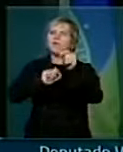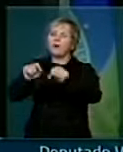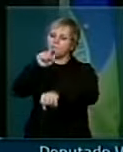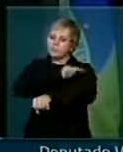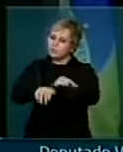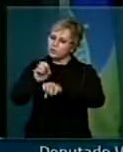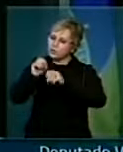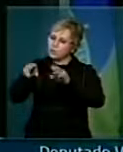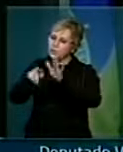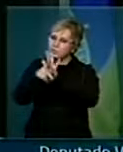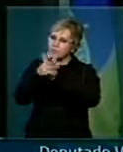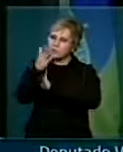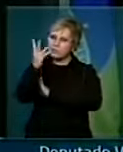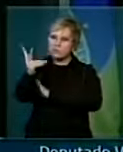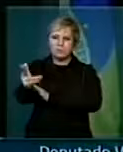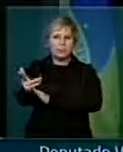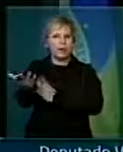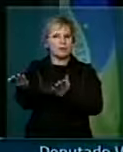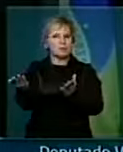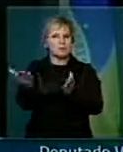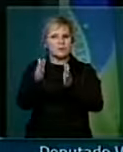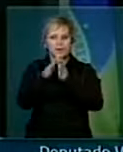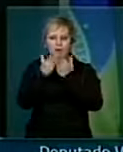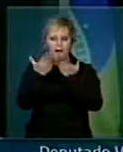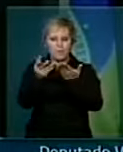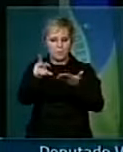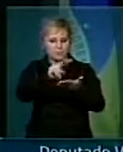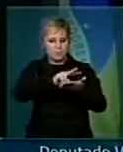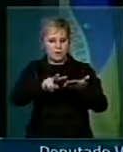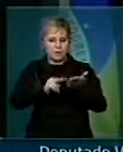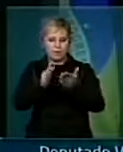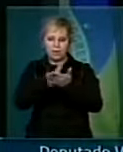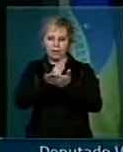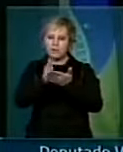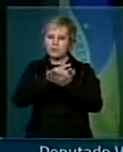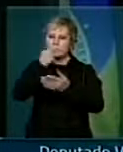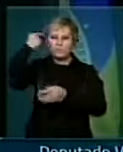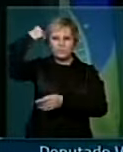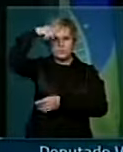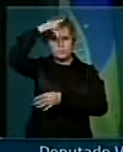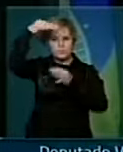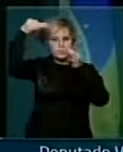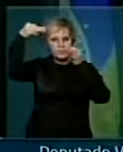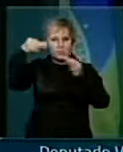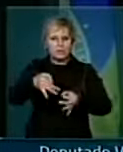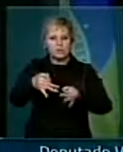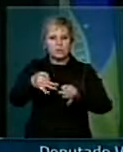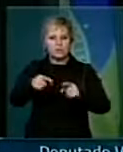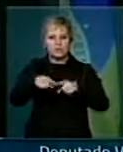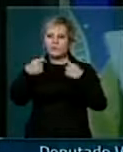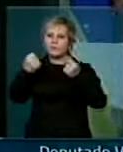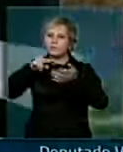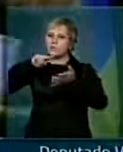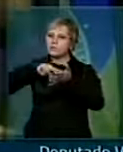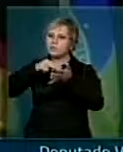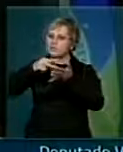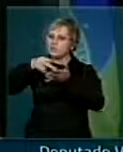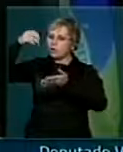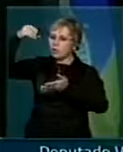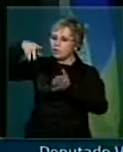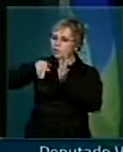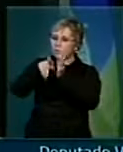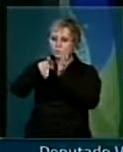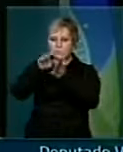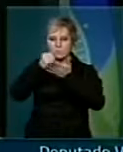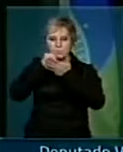dando? A Bíblia, ela é o santo livro. Mas deve ser interpretado à luz da solidariedade.